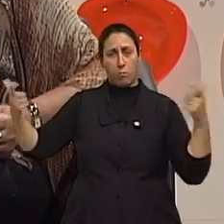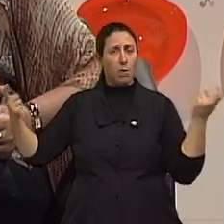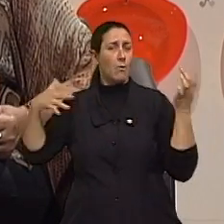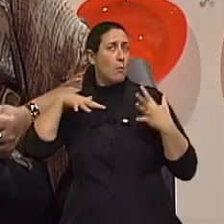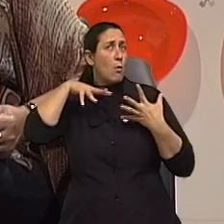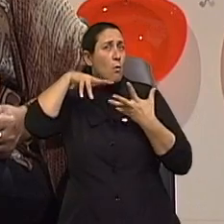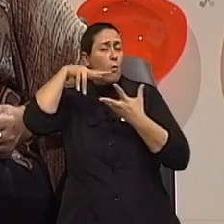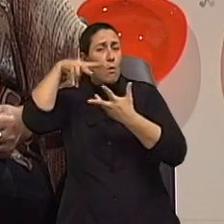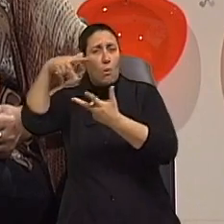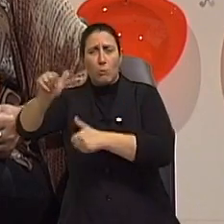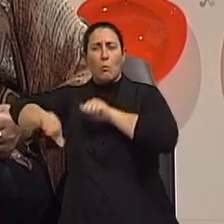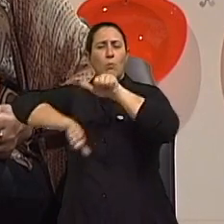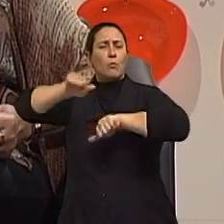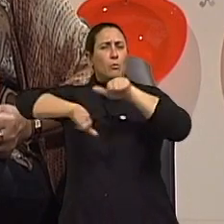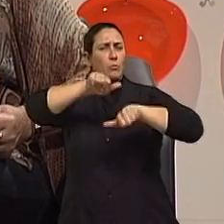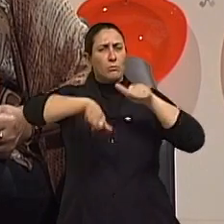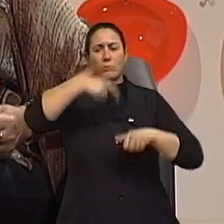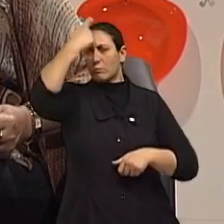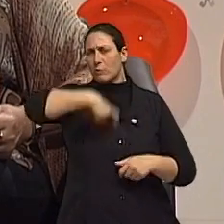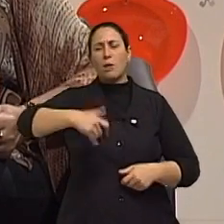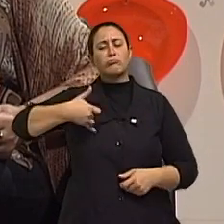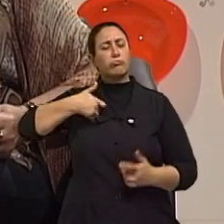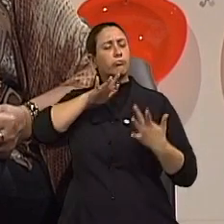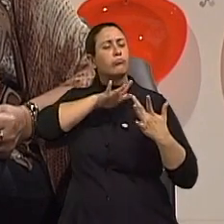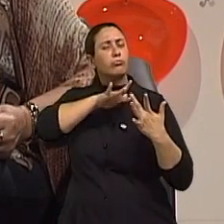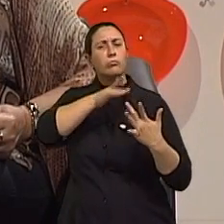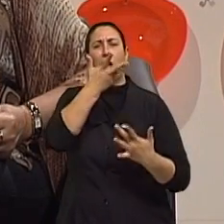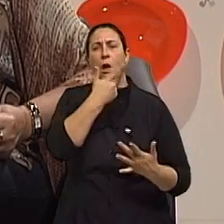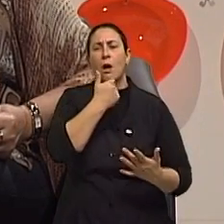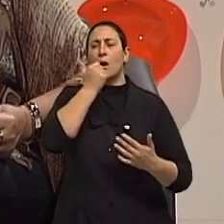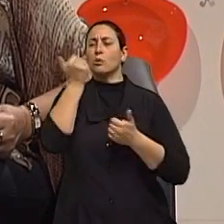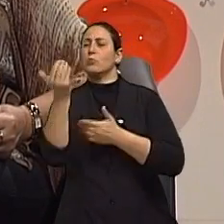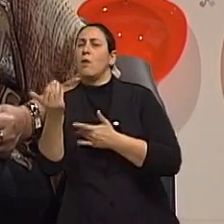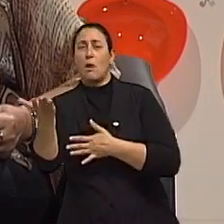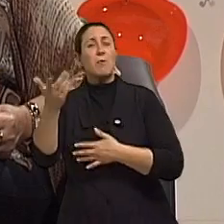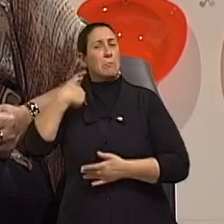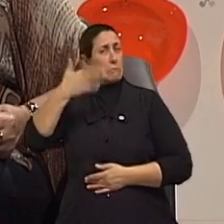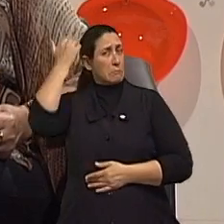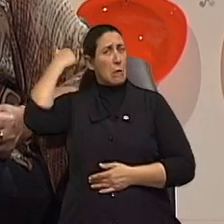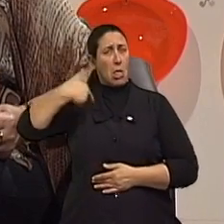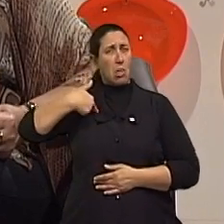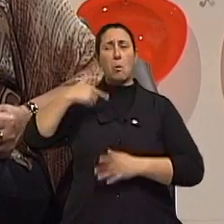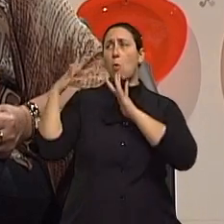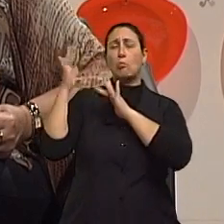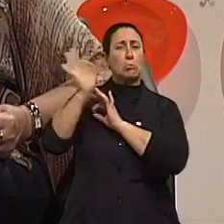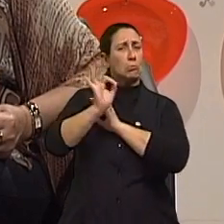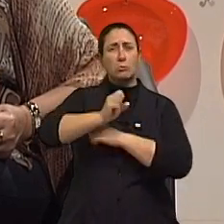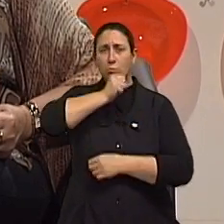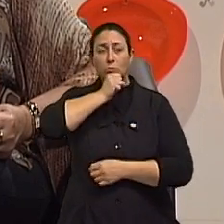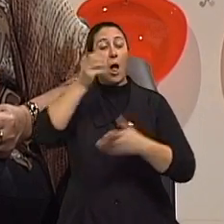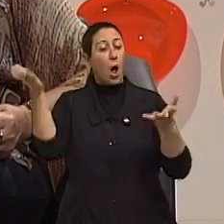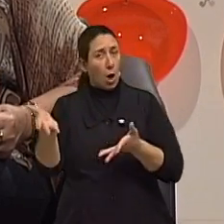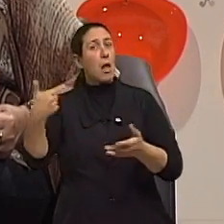e que essas pessoas estão convivendo com todas as faixas etárias. Eu não convivi com meus avós, meus netos estão convivendo